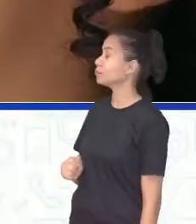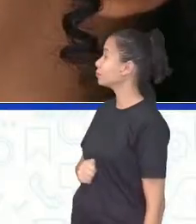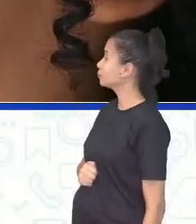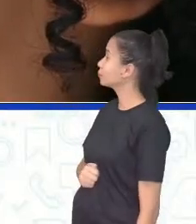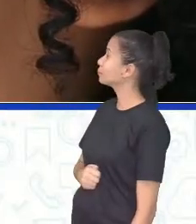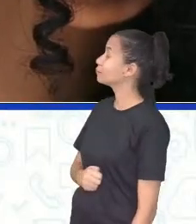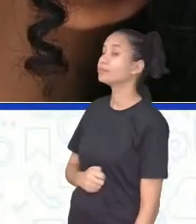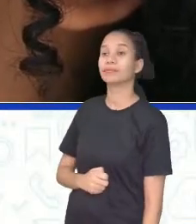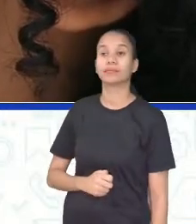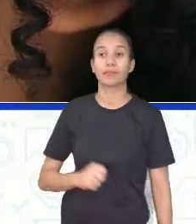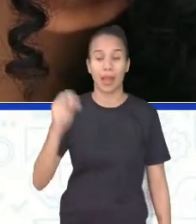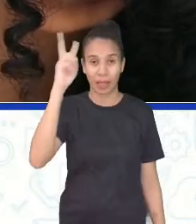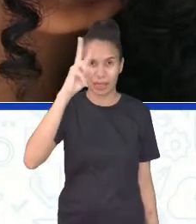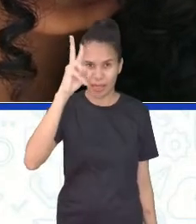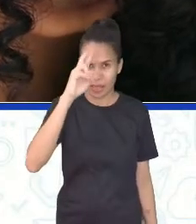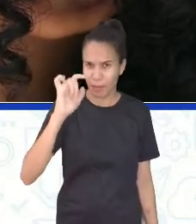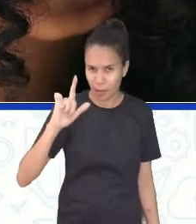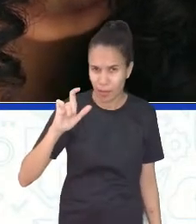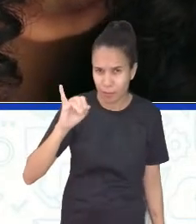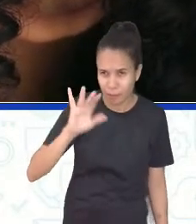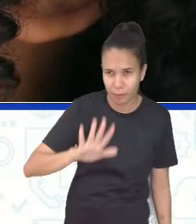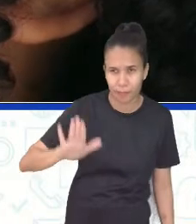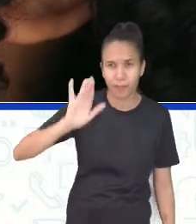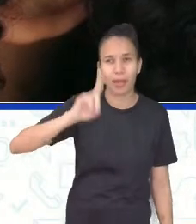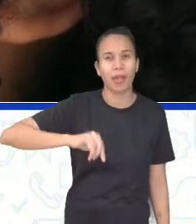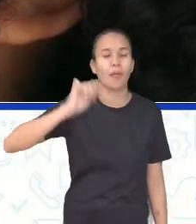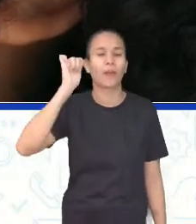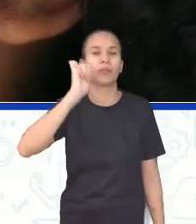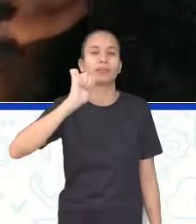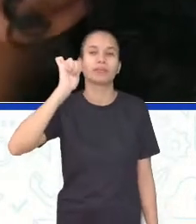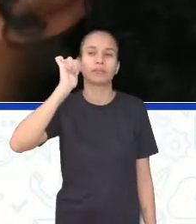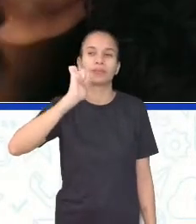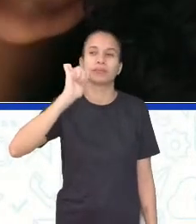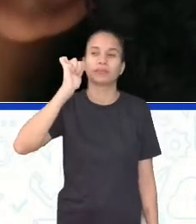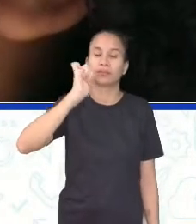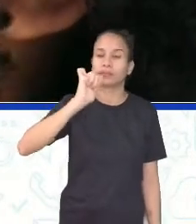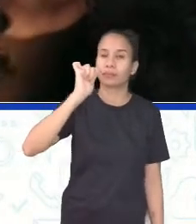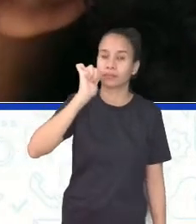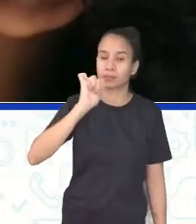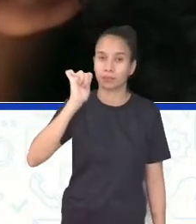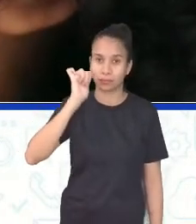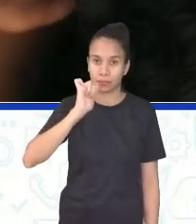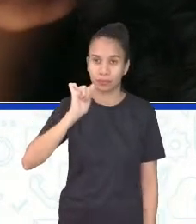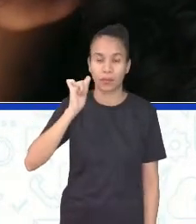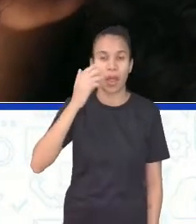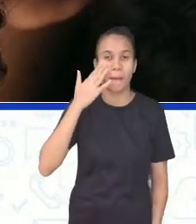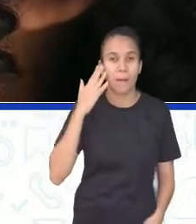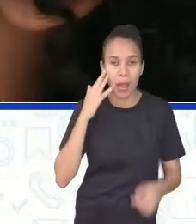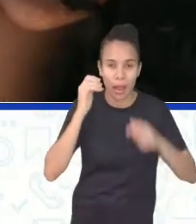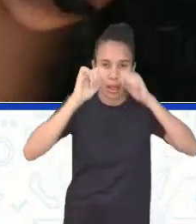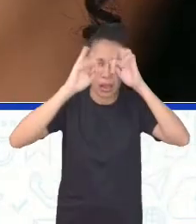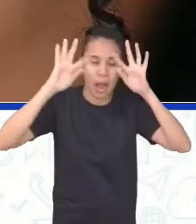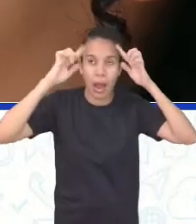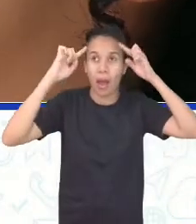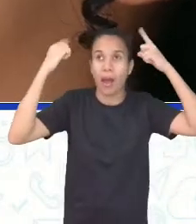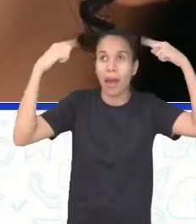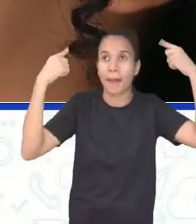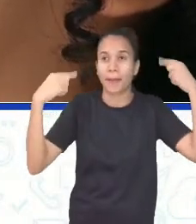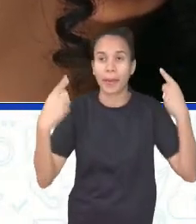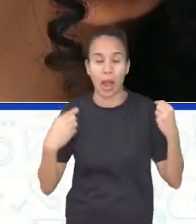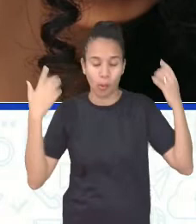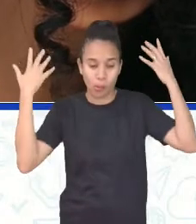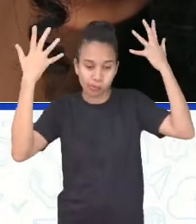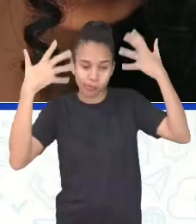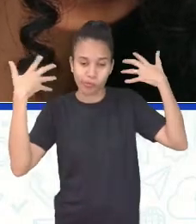Então, lembrado dessa imagem, é uma menina de pele clara, cabelos cacheados.